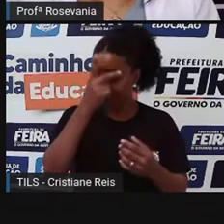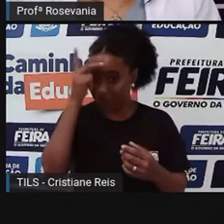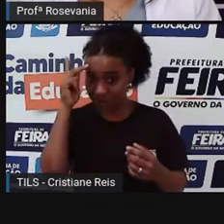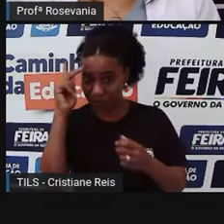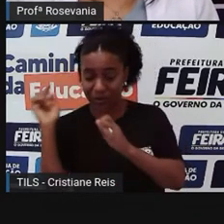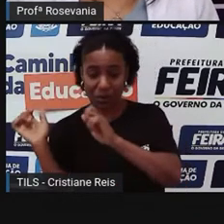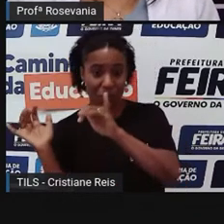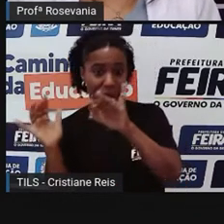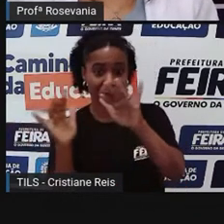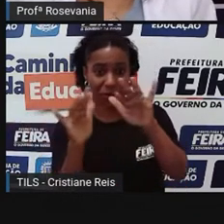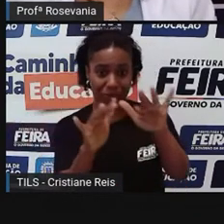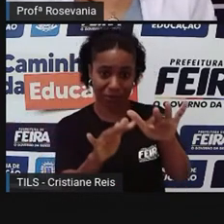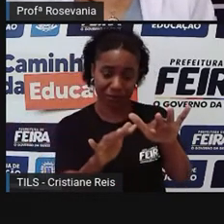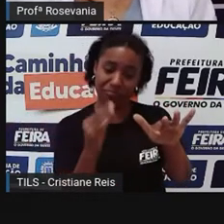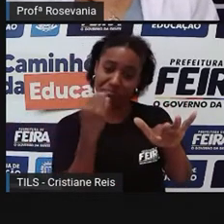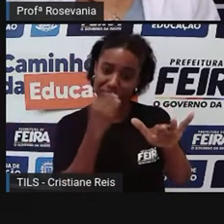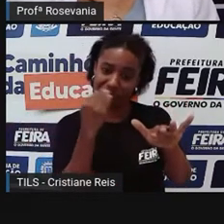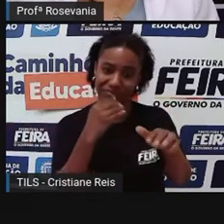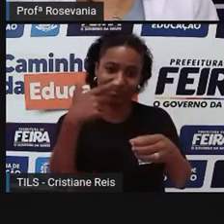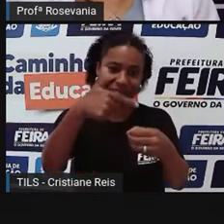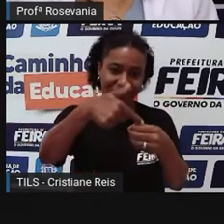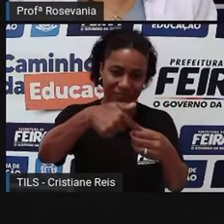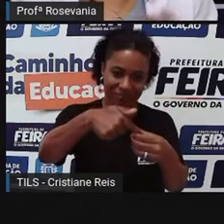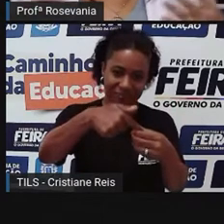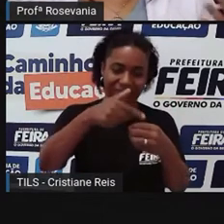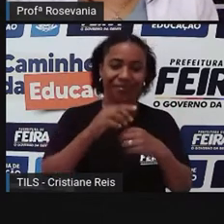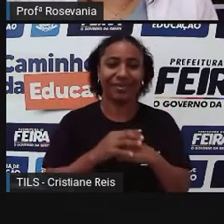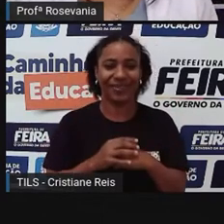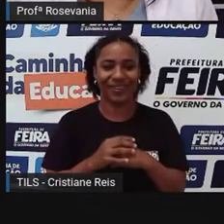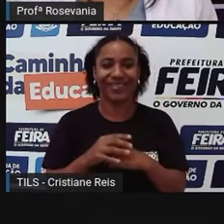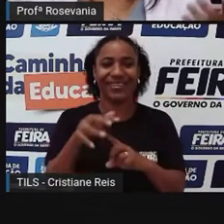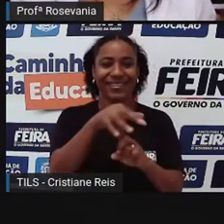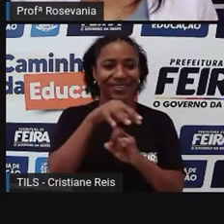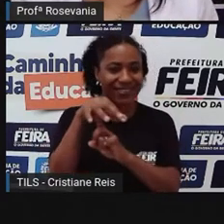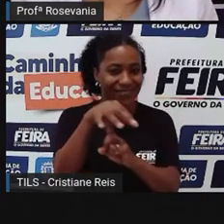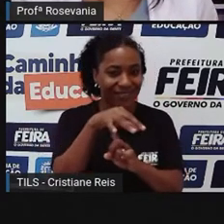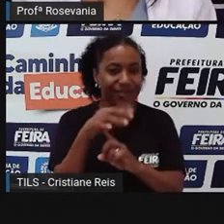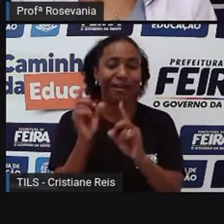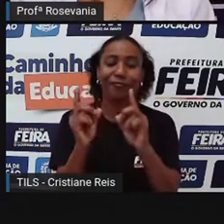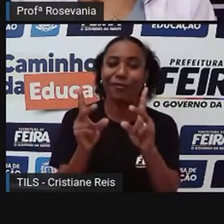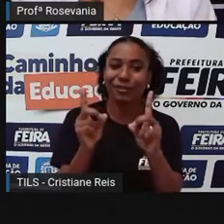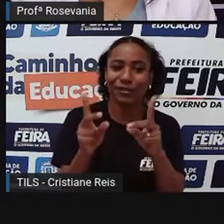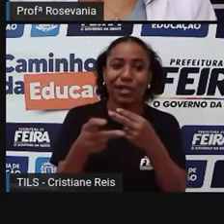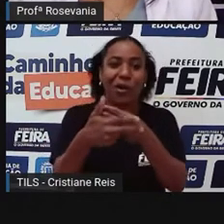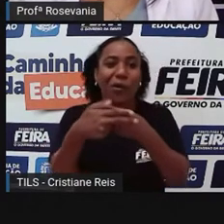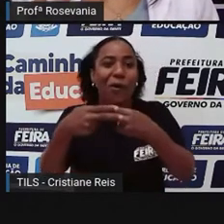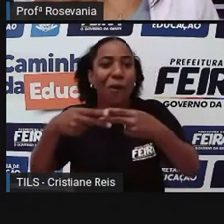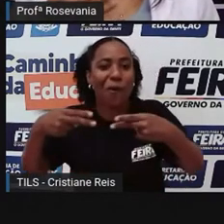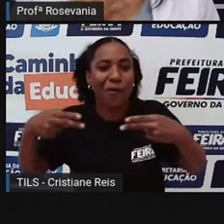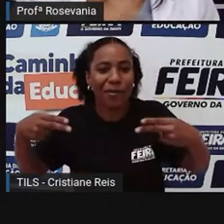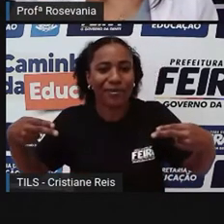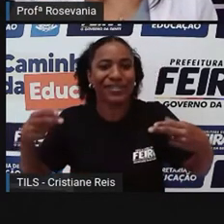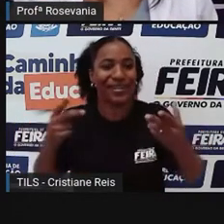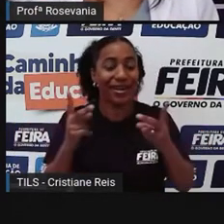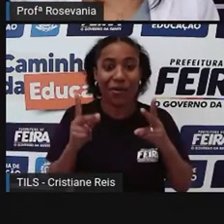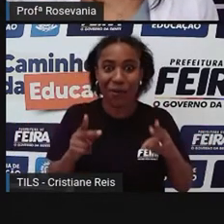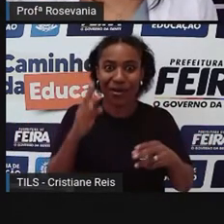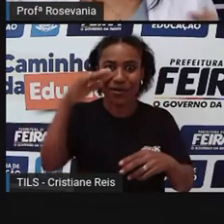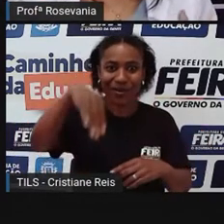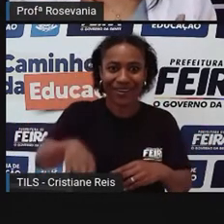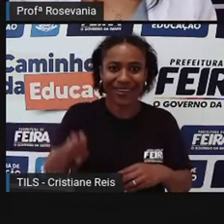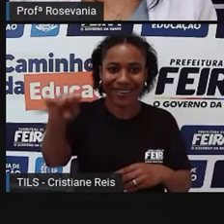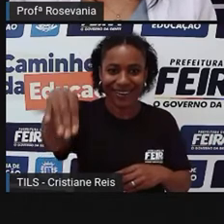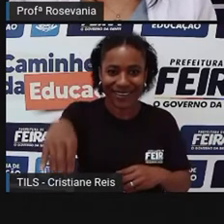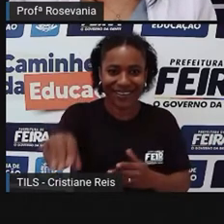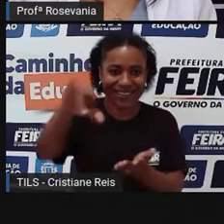Então, essa feira tinha essa característica de vender os produtos, tipo do centro de abastecimento mesmo, que você compra tanto no